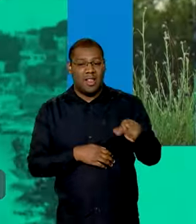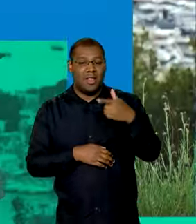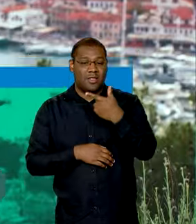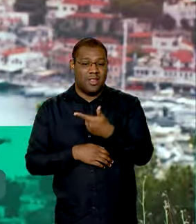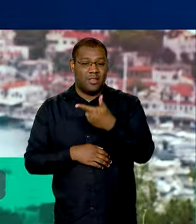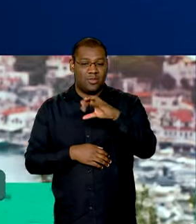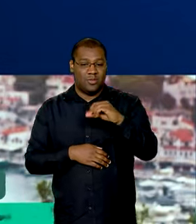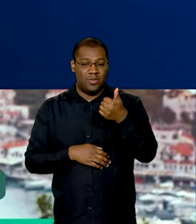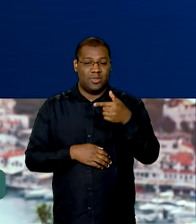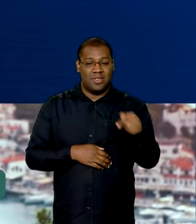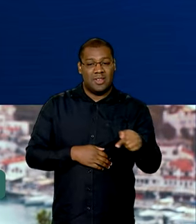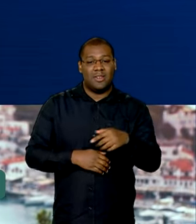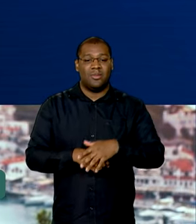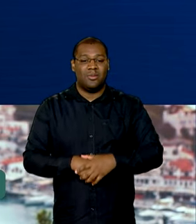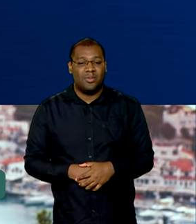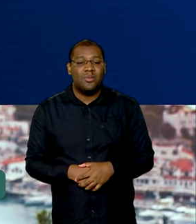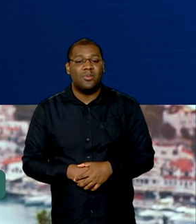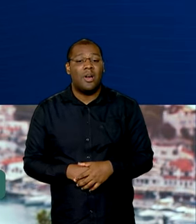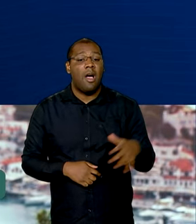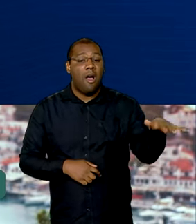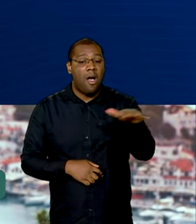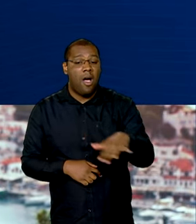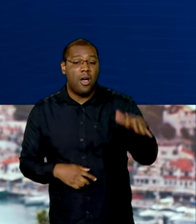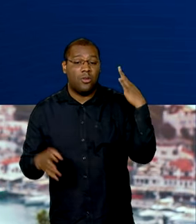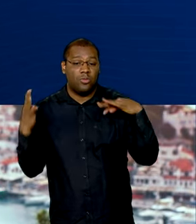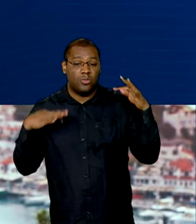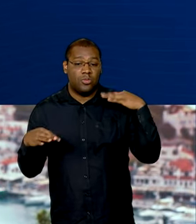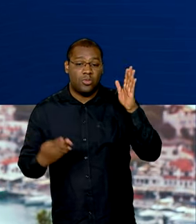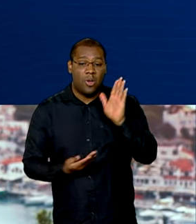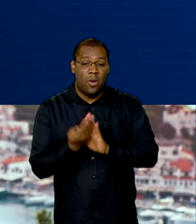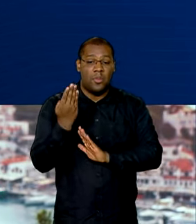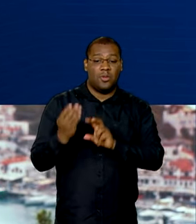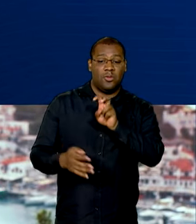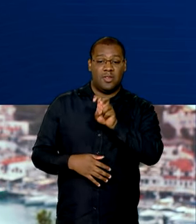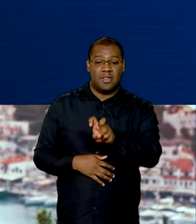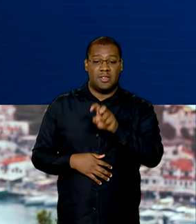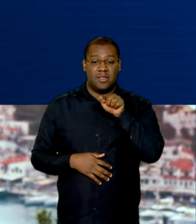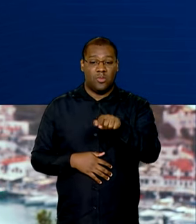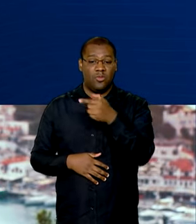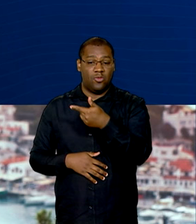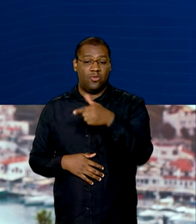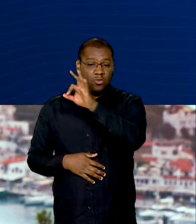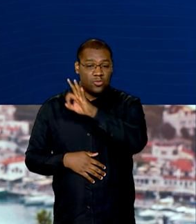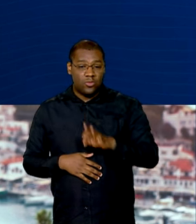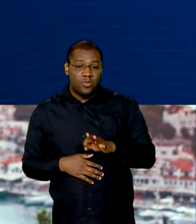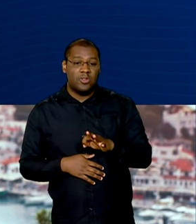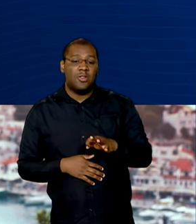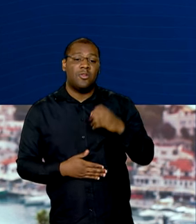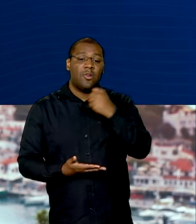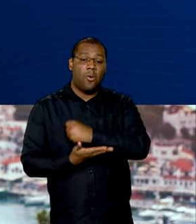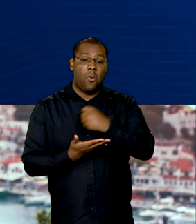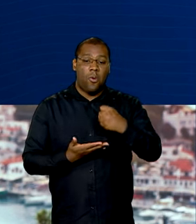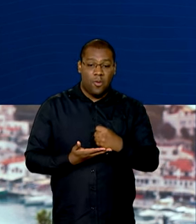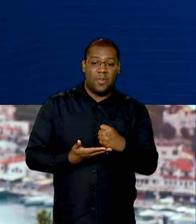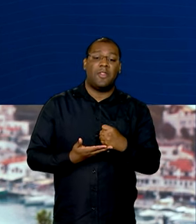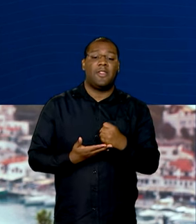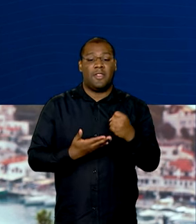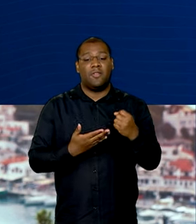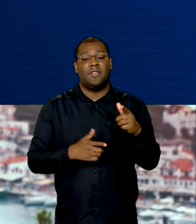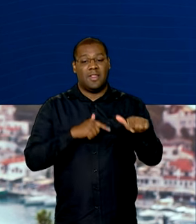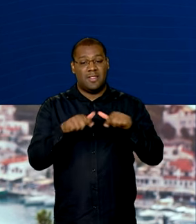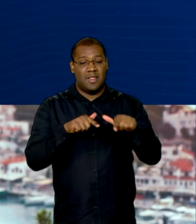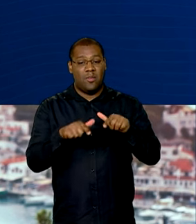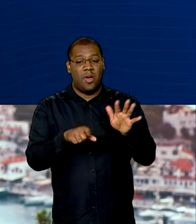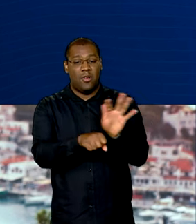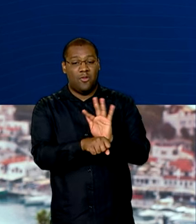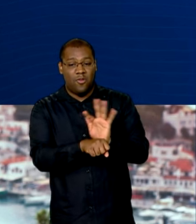Com esses resultados, houve uma alta de 5,2% no número de contratações efetivas em